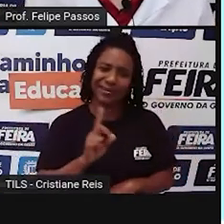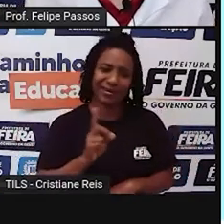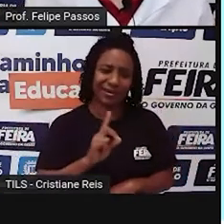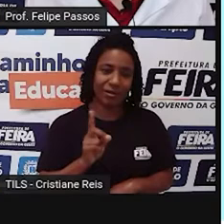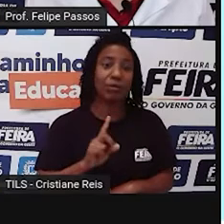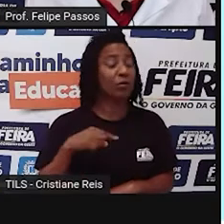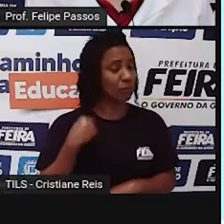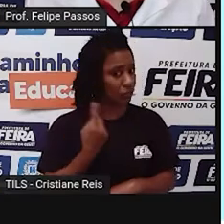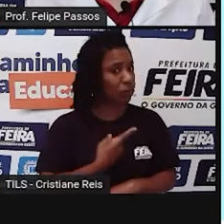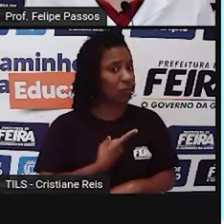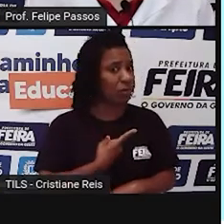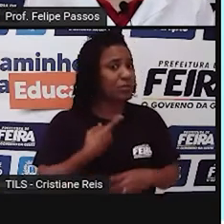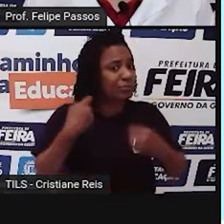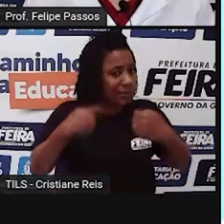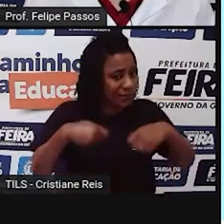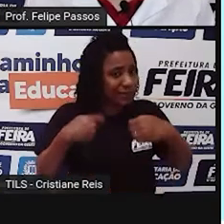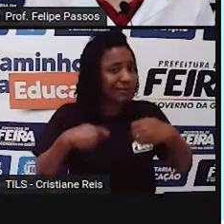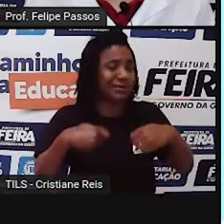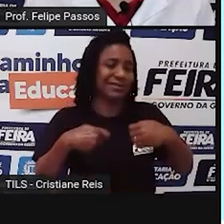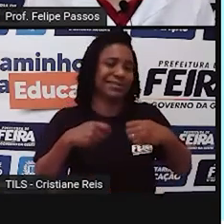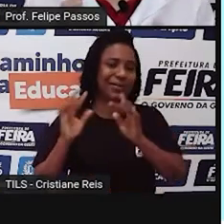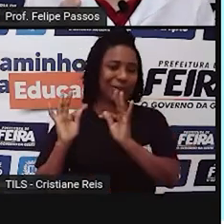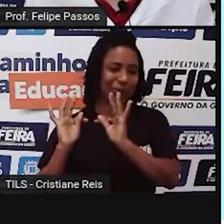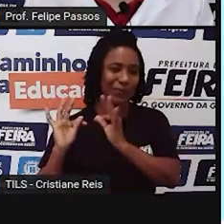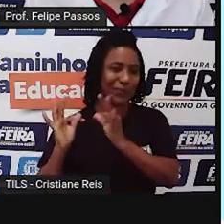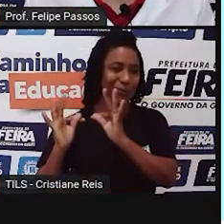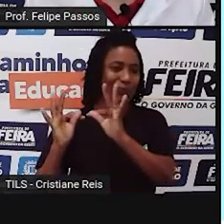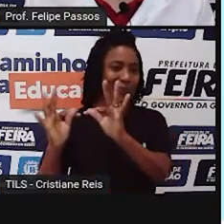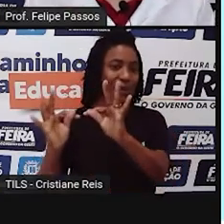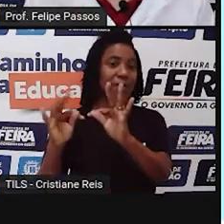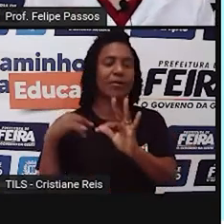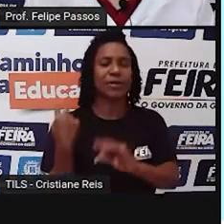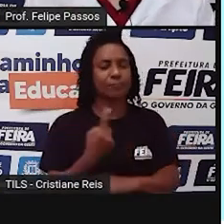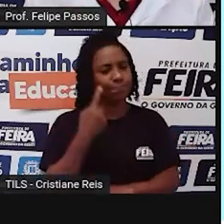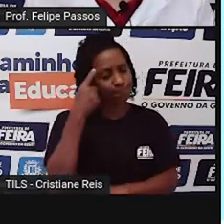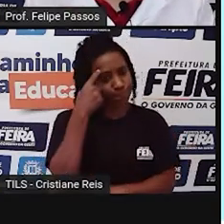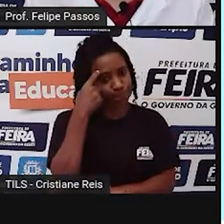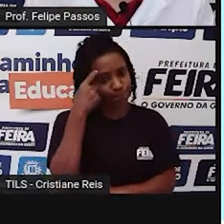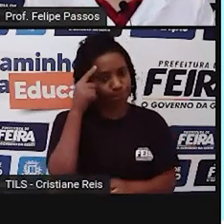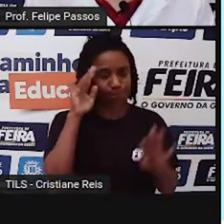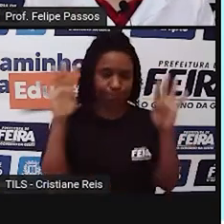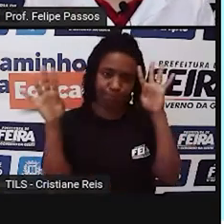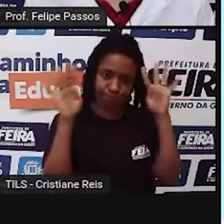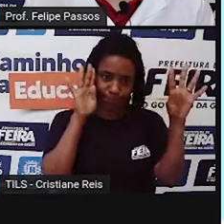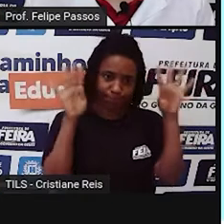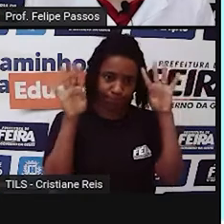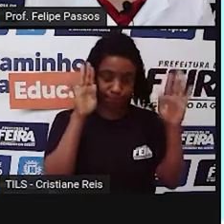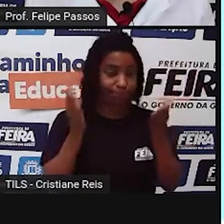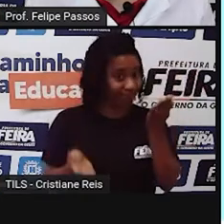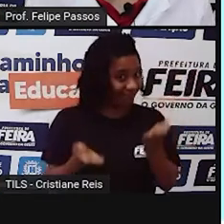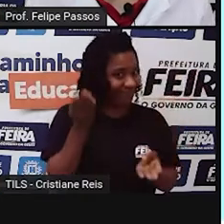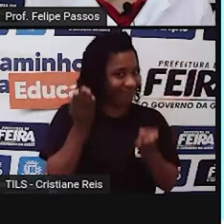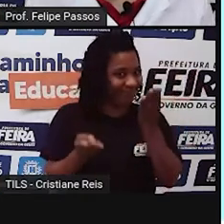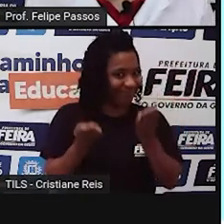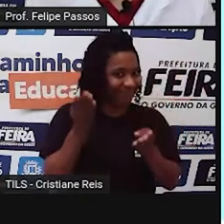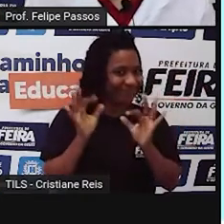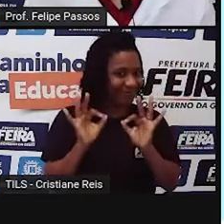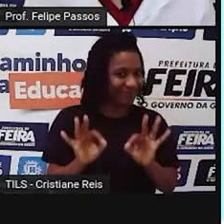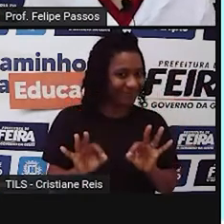precisa usar esses recursos, mas é para a gente refletir, para a gente ponderar sobre esse assunto, certo?